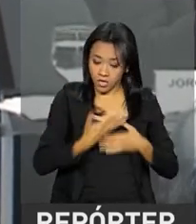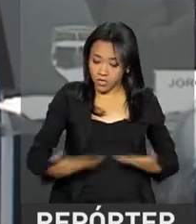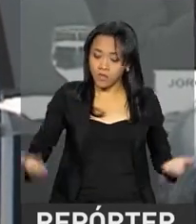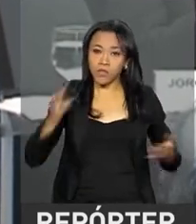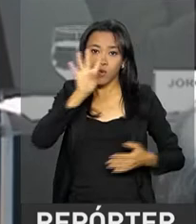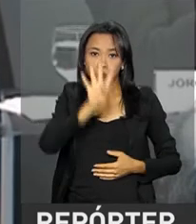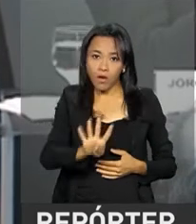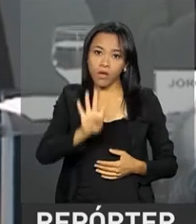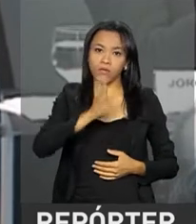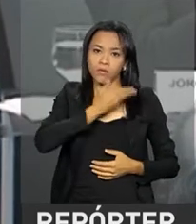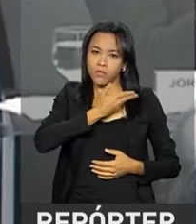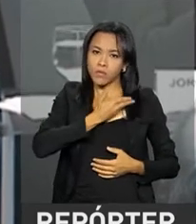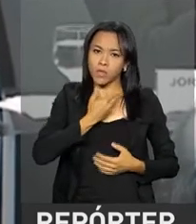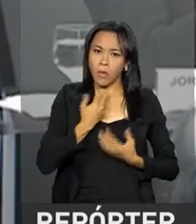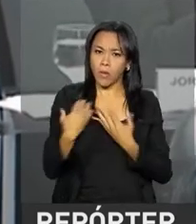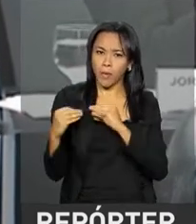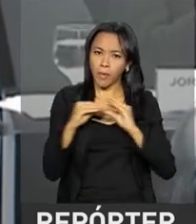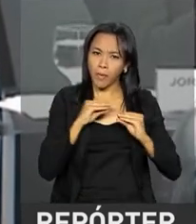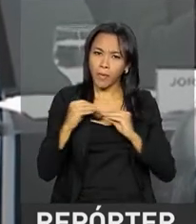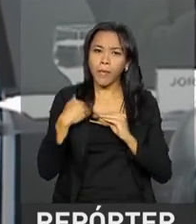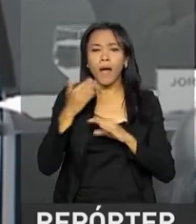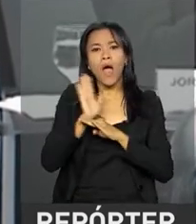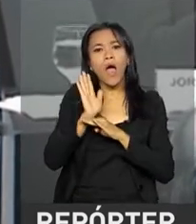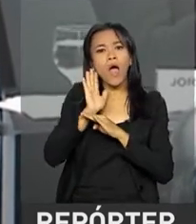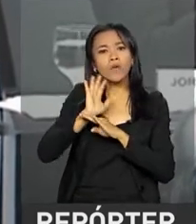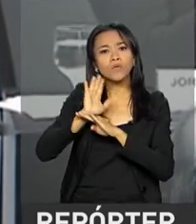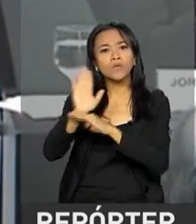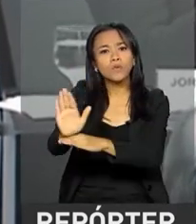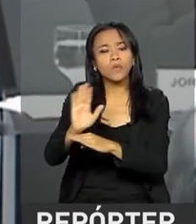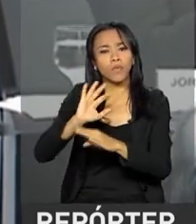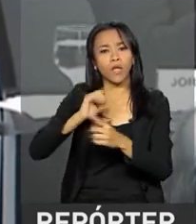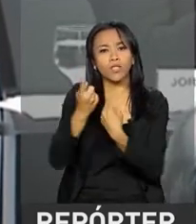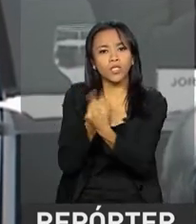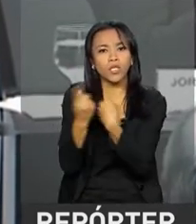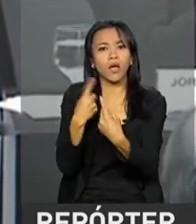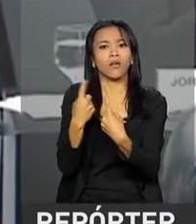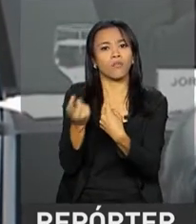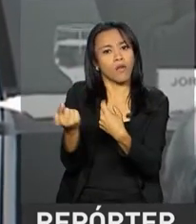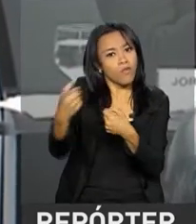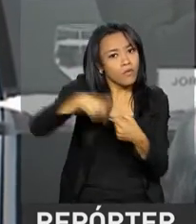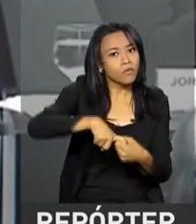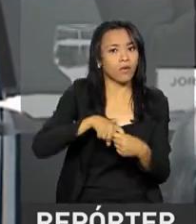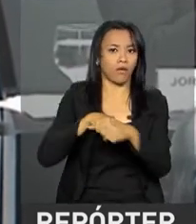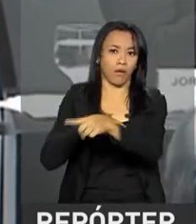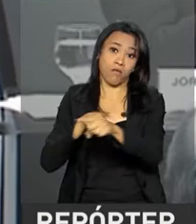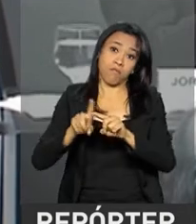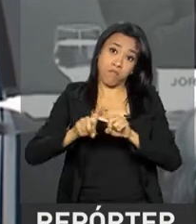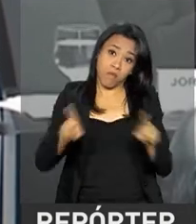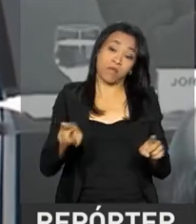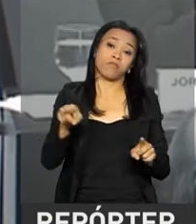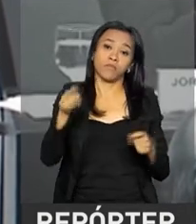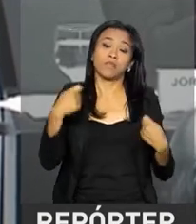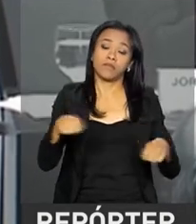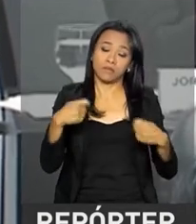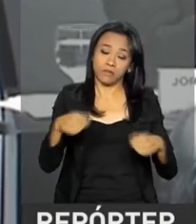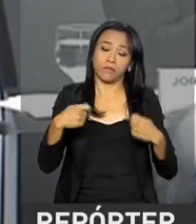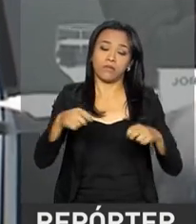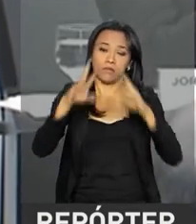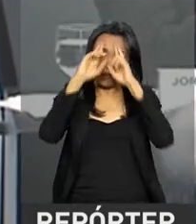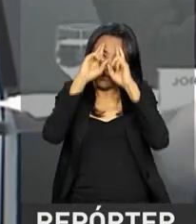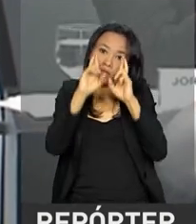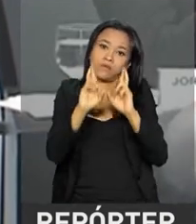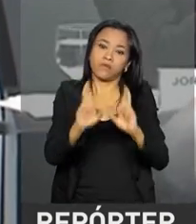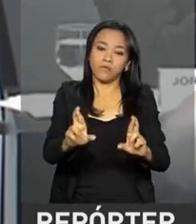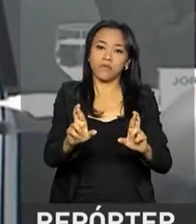vão encontrar novamente a ajuda para o diálogo e para voltar. Mas façam os gestos que se precisam